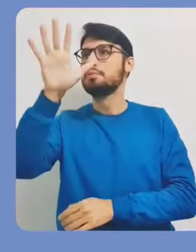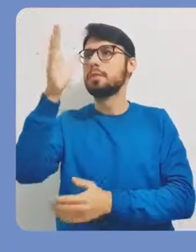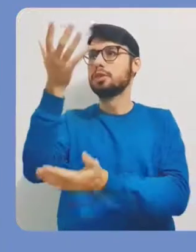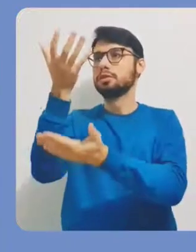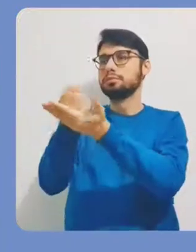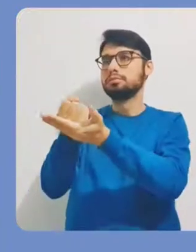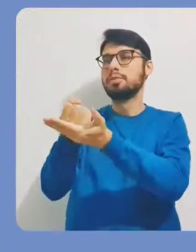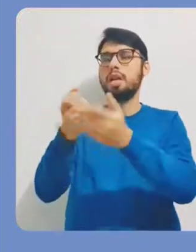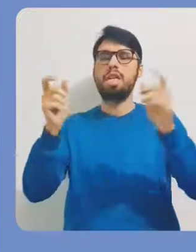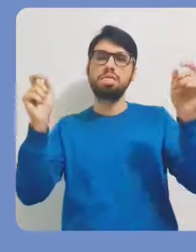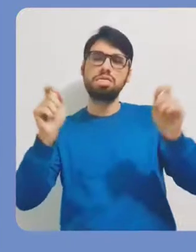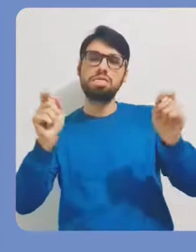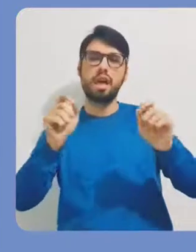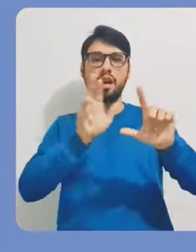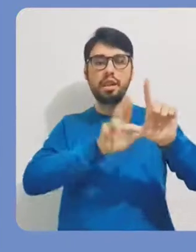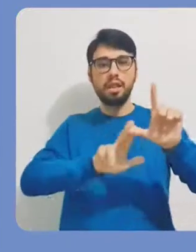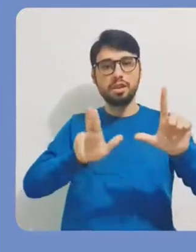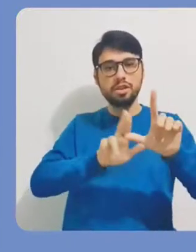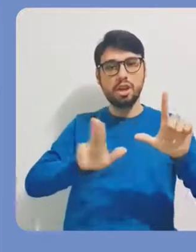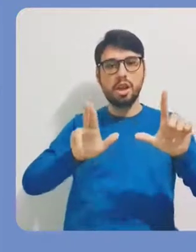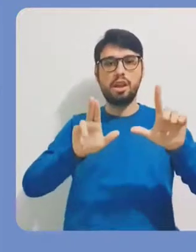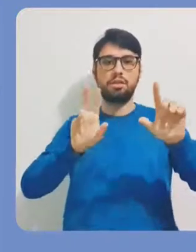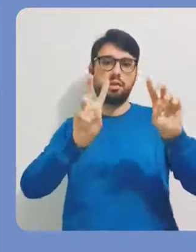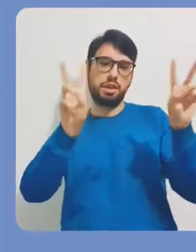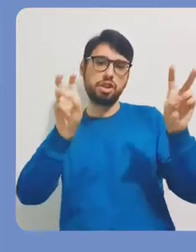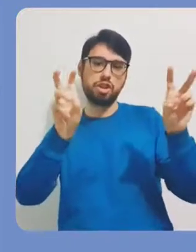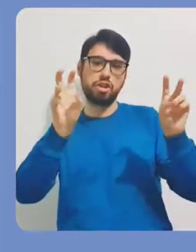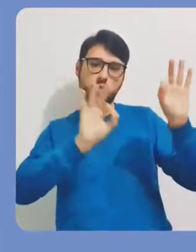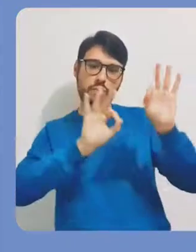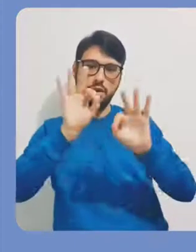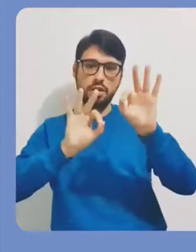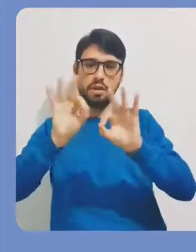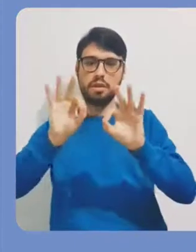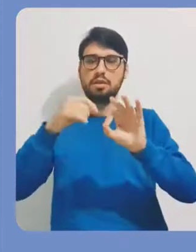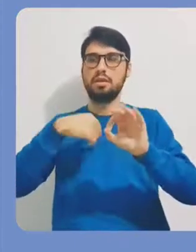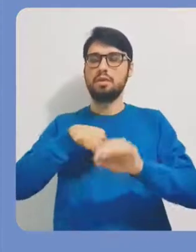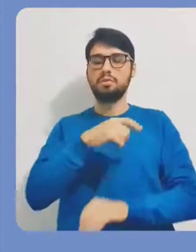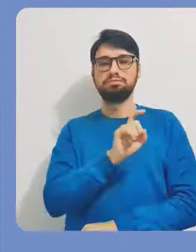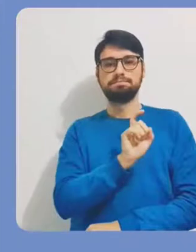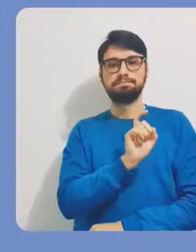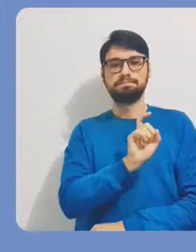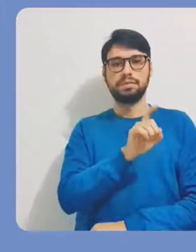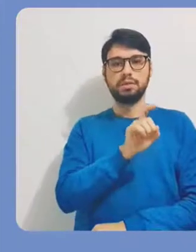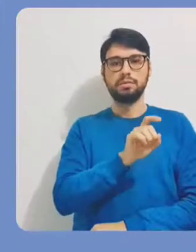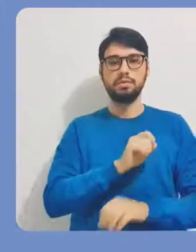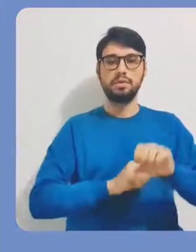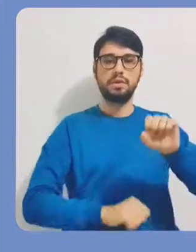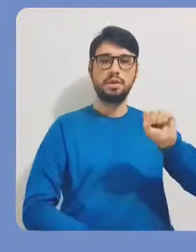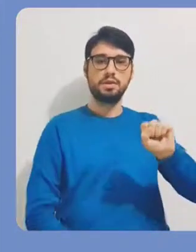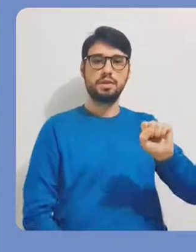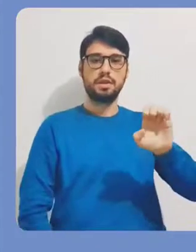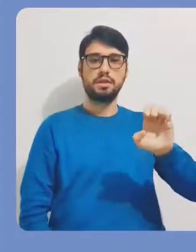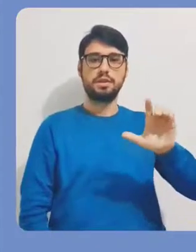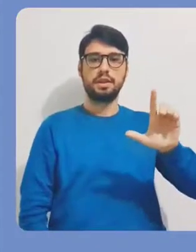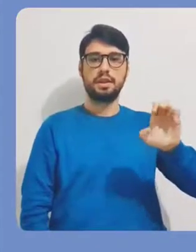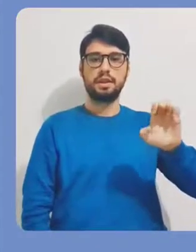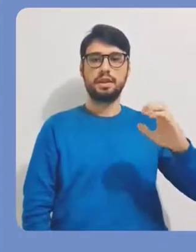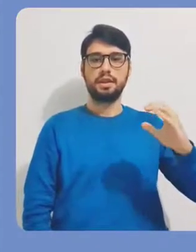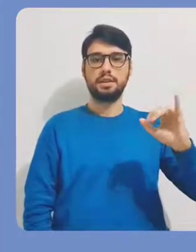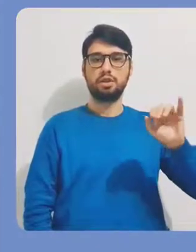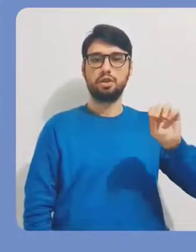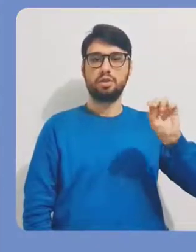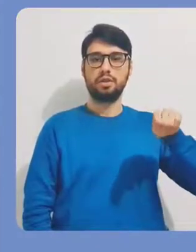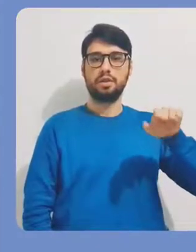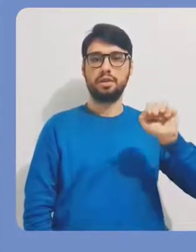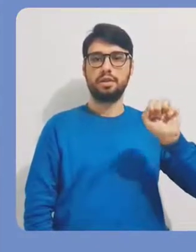Então, aqui eu estou colocando uma imagem fictícia, né? Eu posso colocar uma legenda, um título para a imagem, se eu preferir. E eu venho aqui e clico